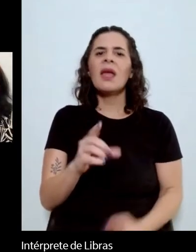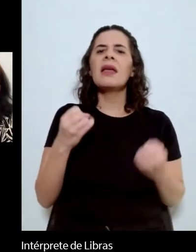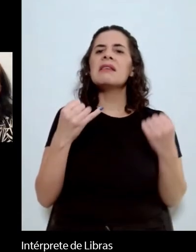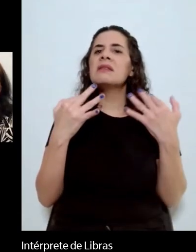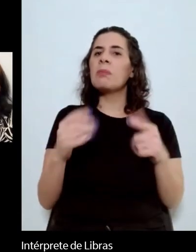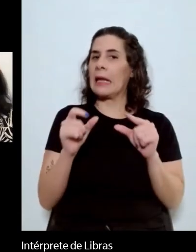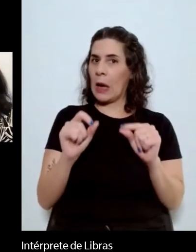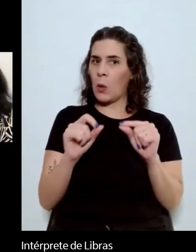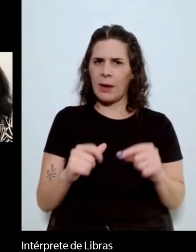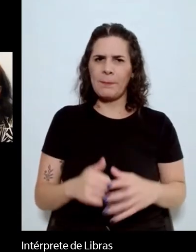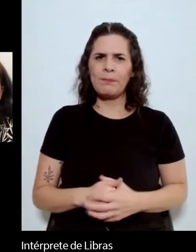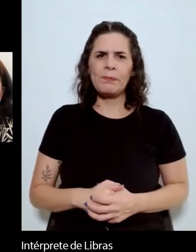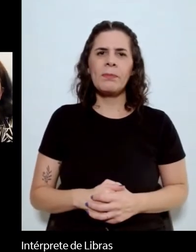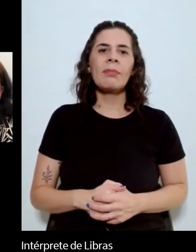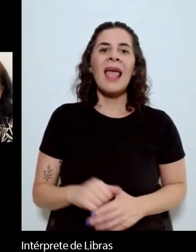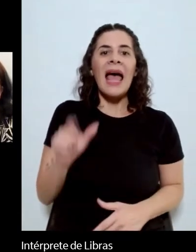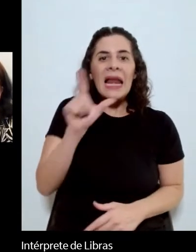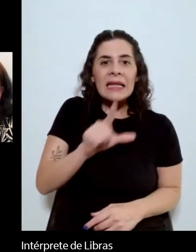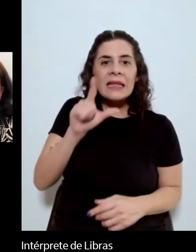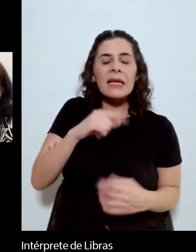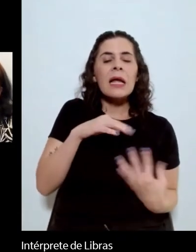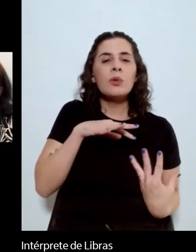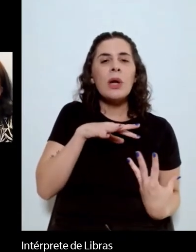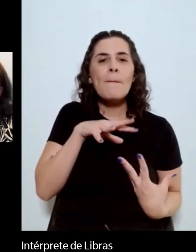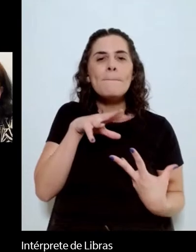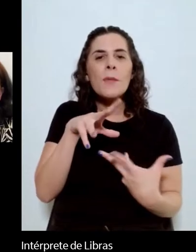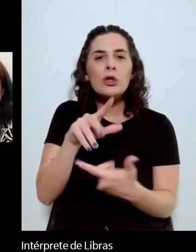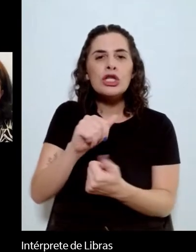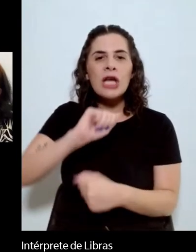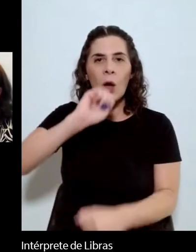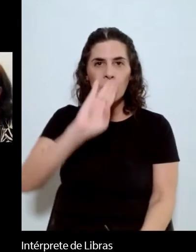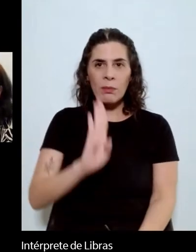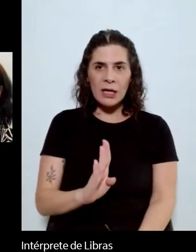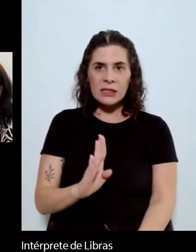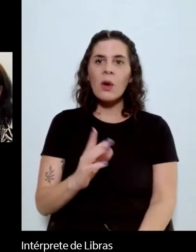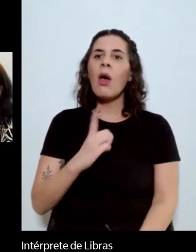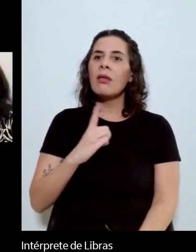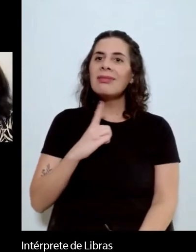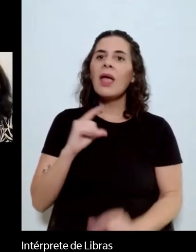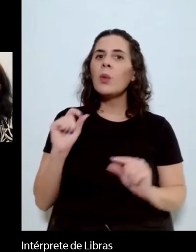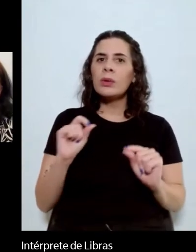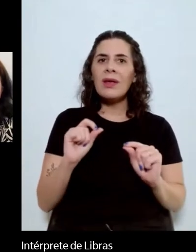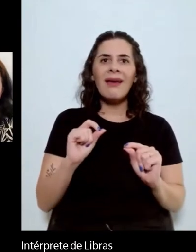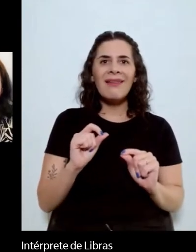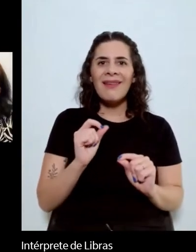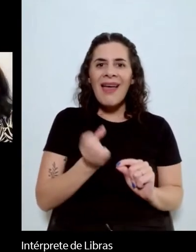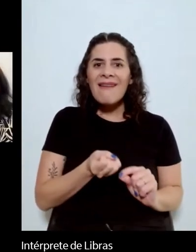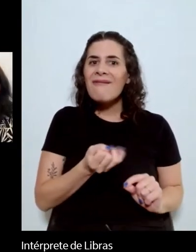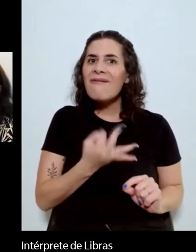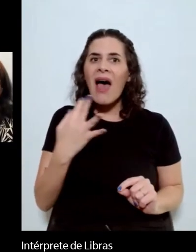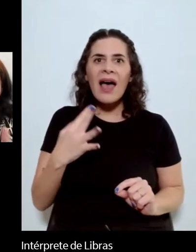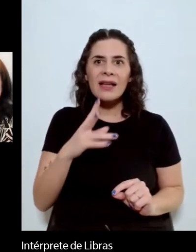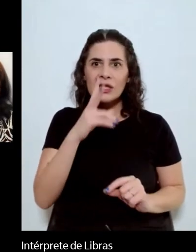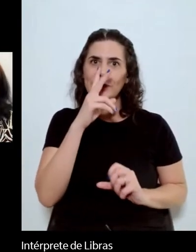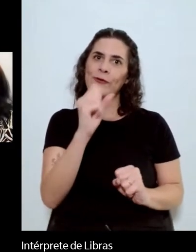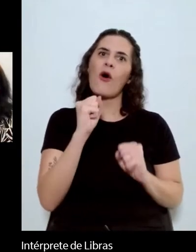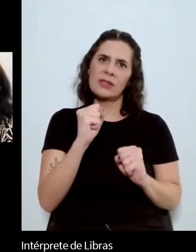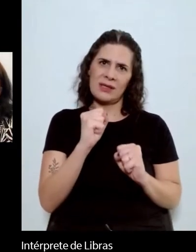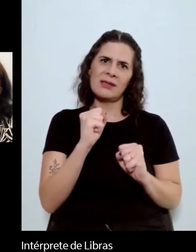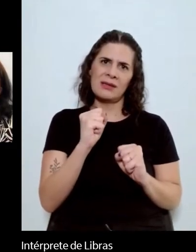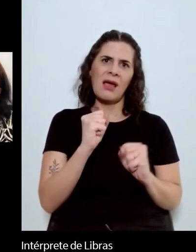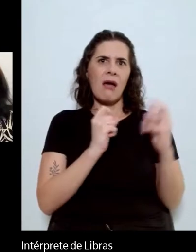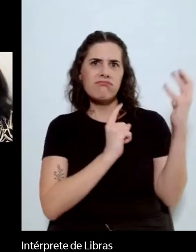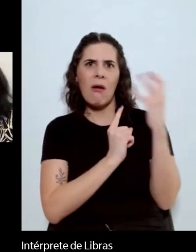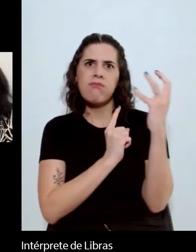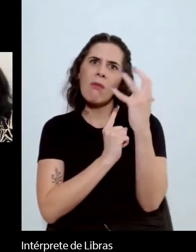Brasil há muito tem sido moldada por um conjunto muito diferente de forças. Ele diz